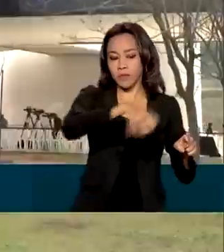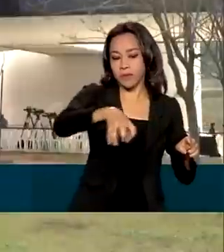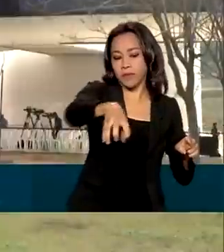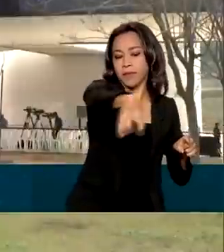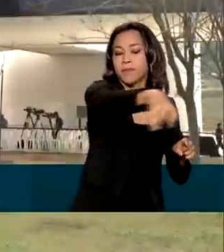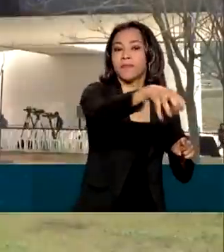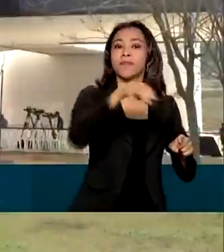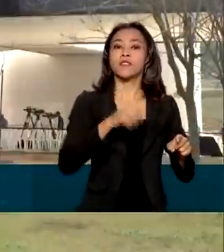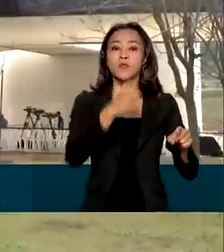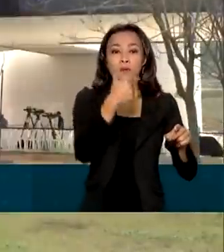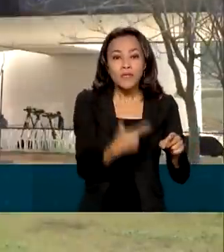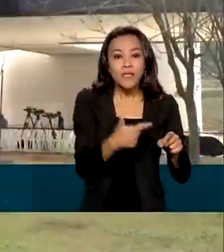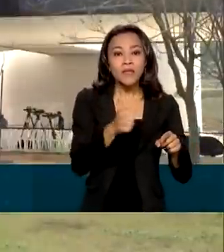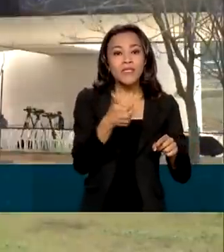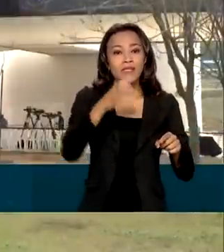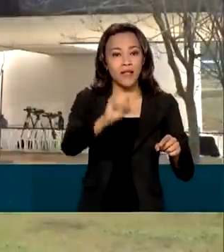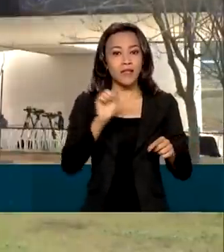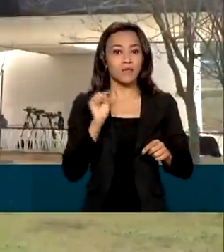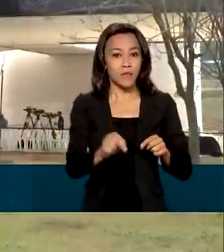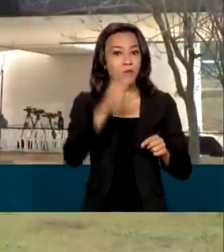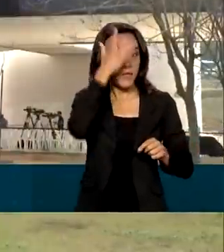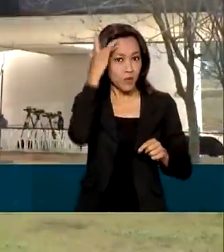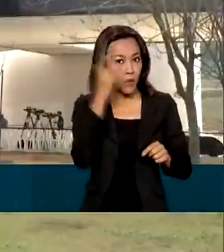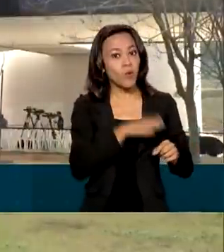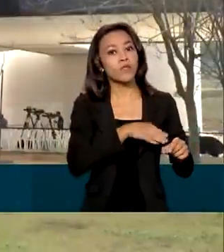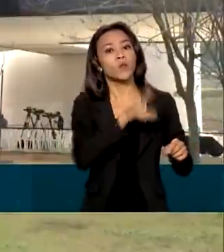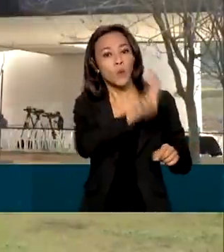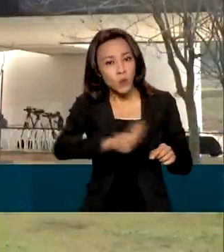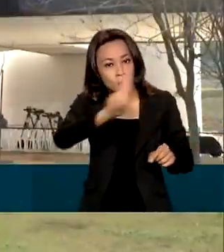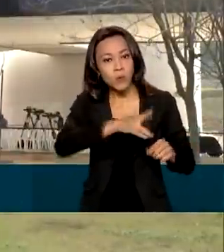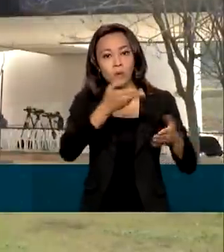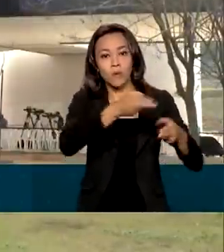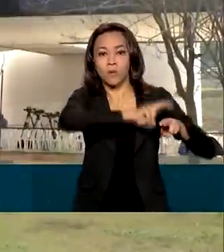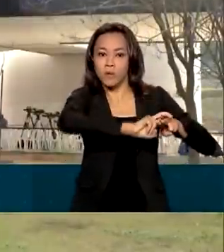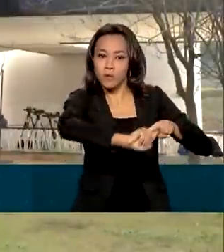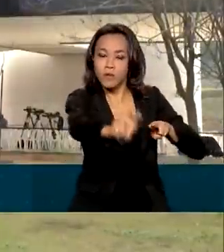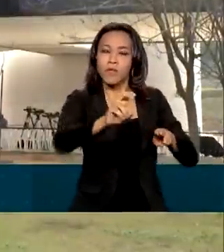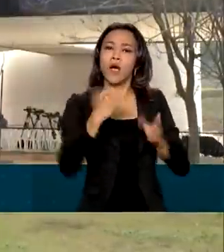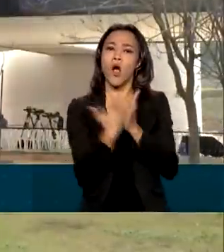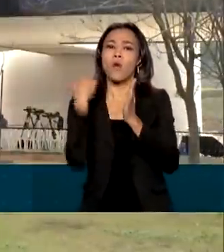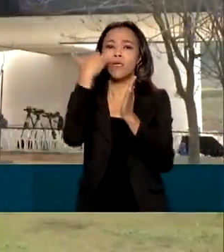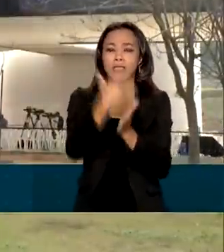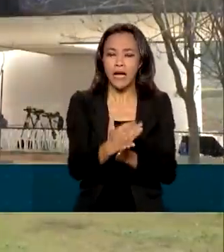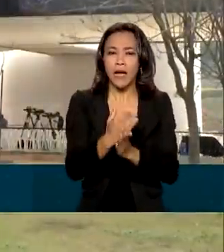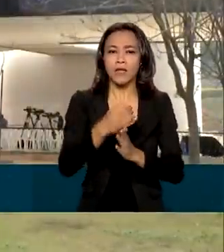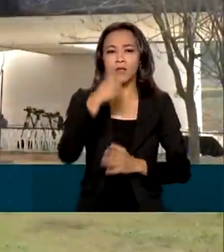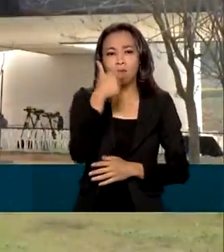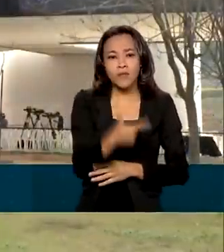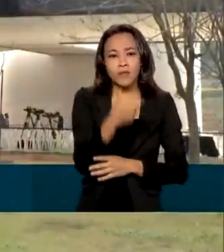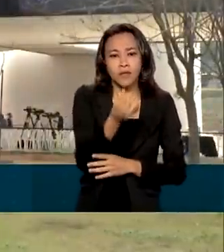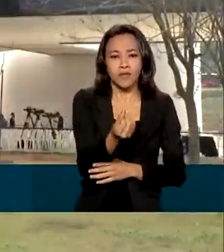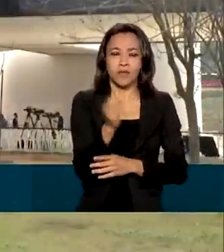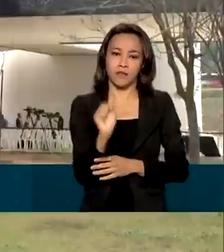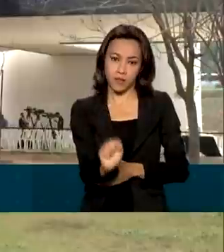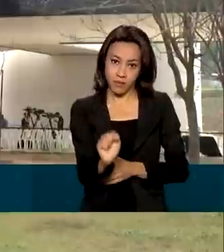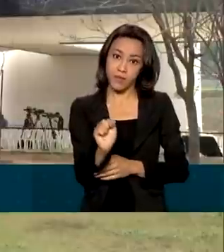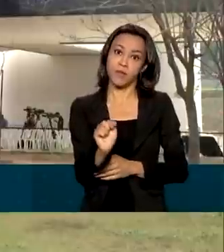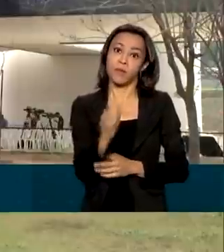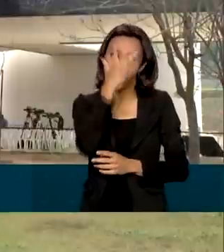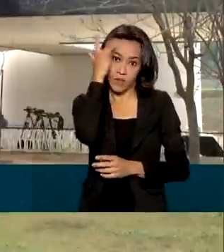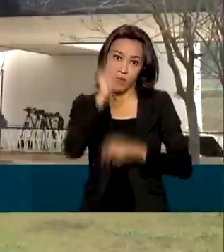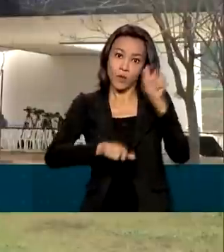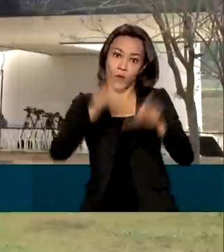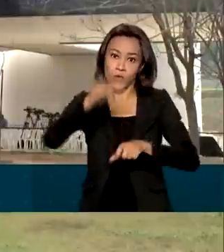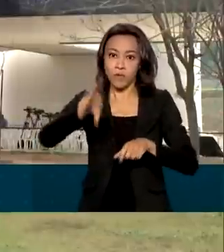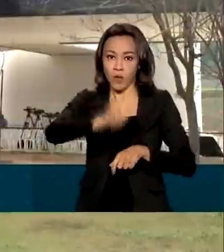210 mil passageiros por dia. A expectativa é aumentar para 260 mil passageiros diariamente com a implantação